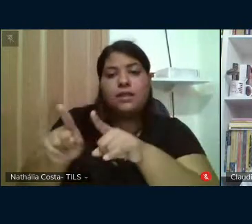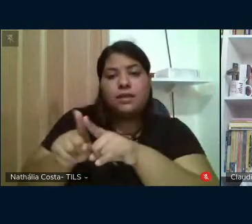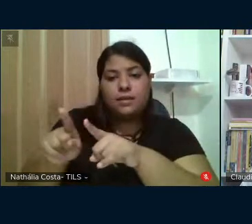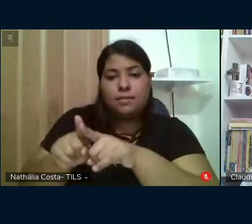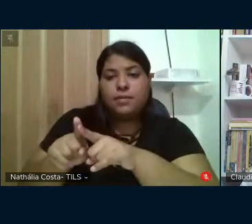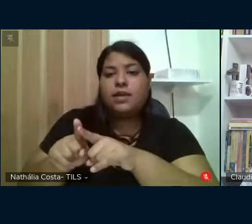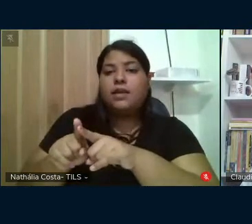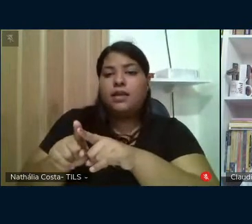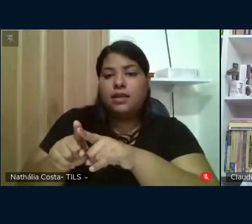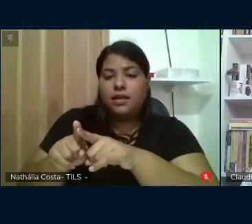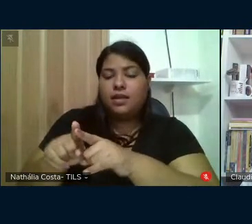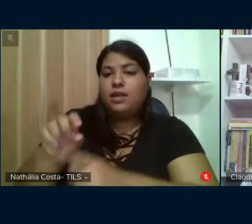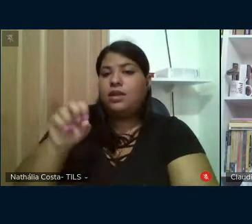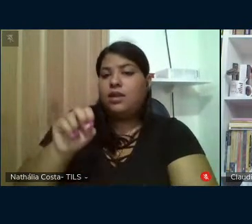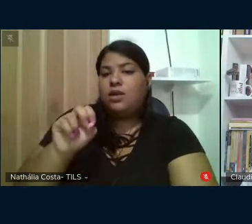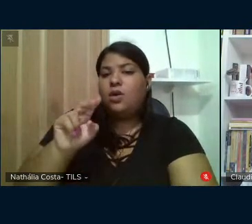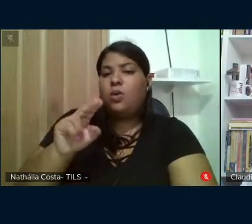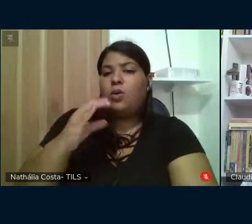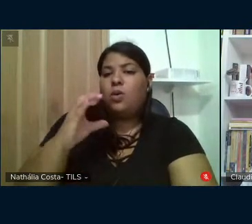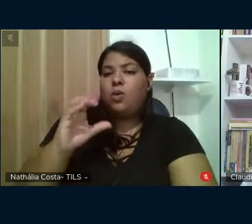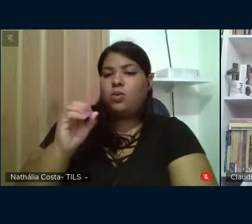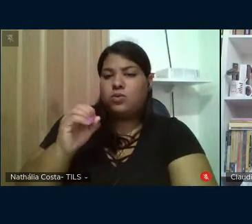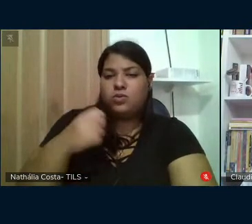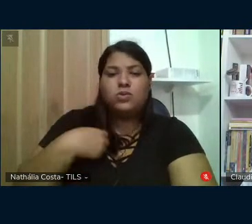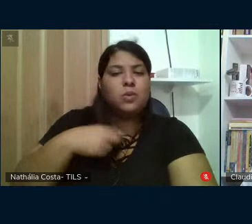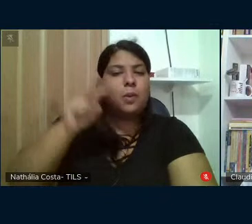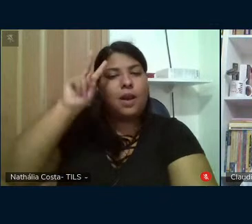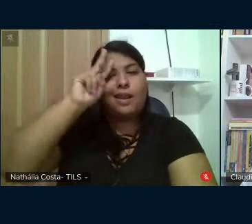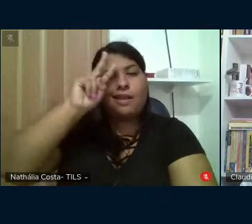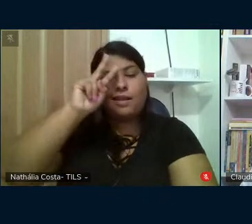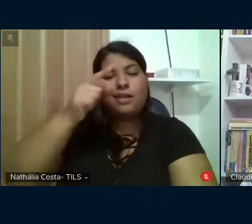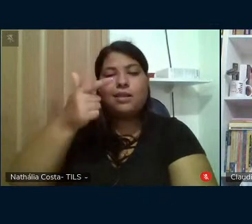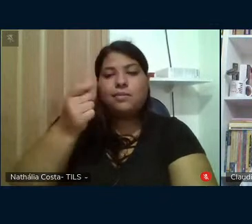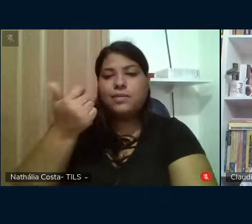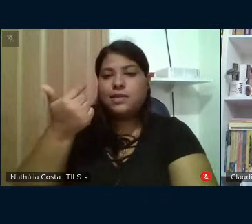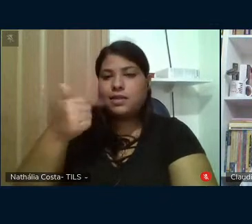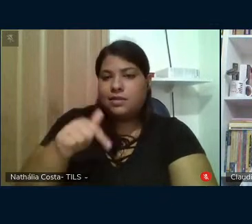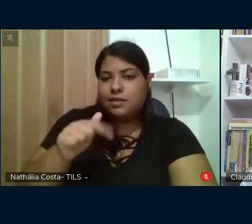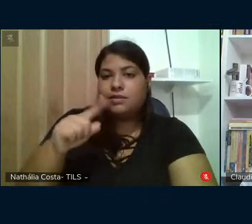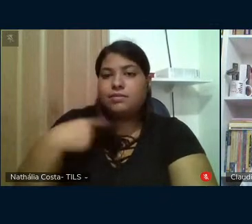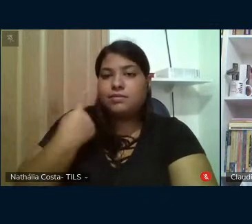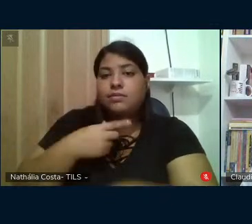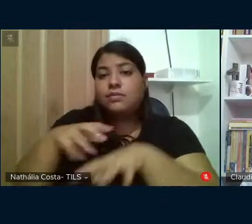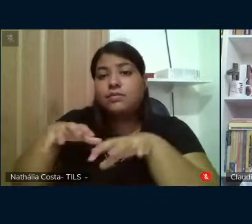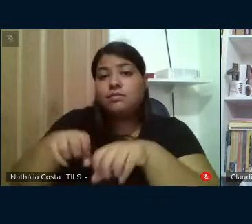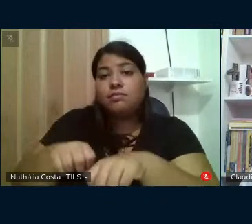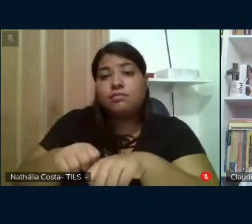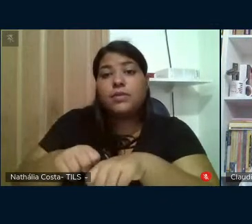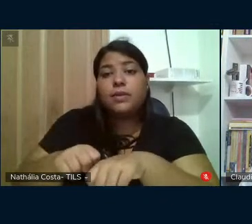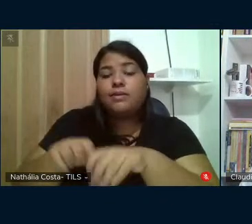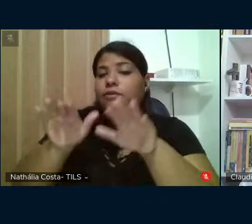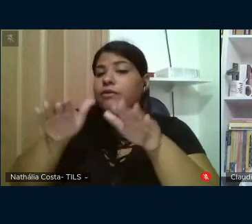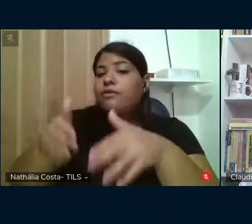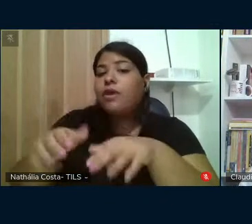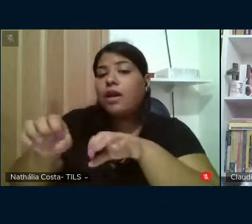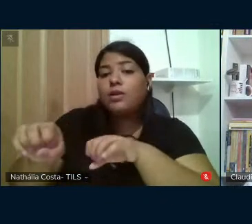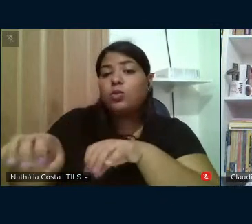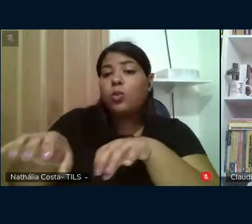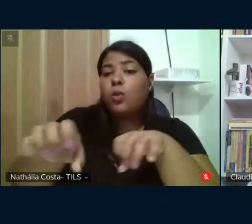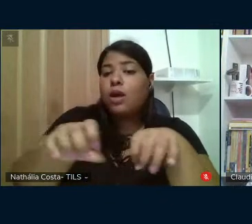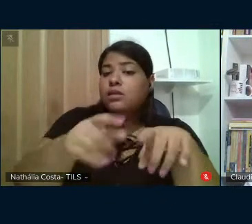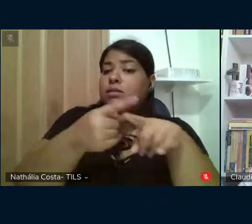Osmo ali no seu artigo que aqui rememorei em 2017, nos ocupamos mais especificamente da educação, mas se faz